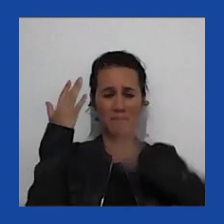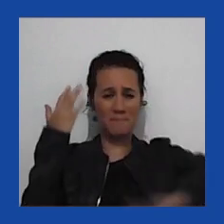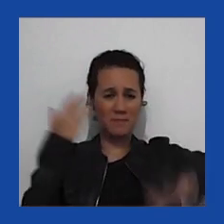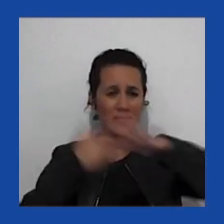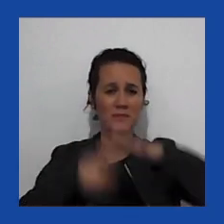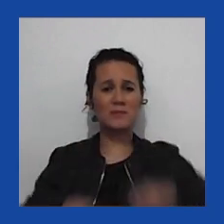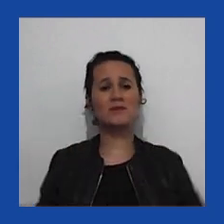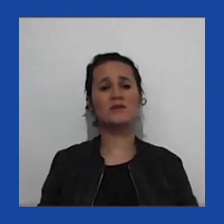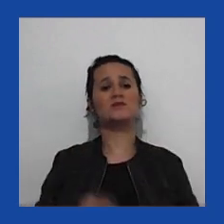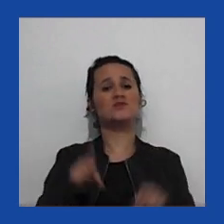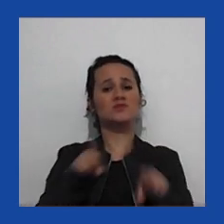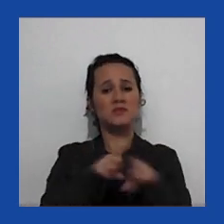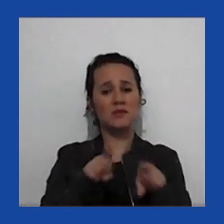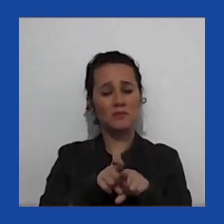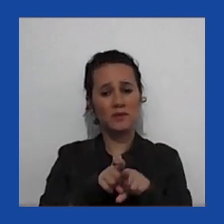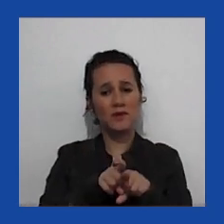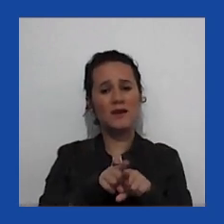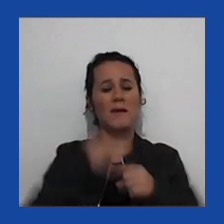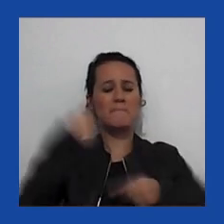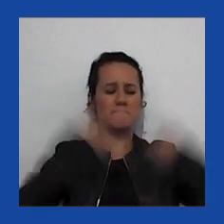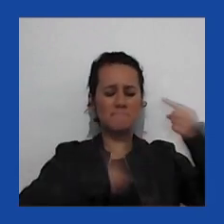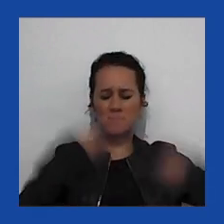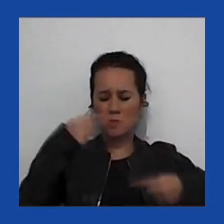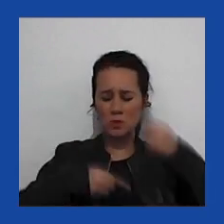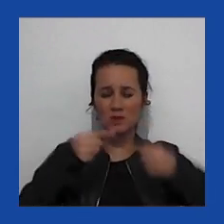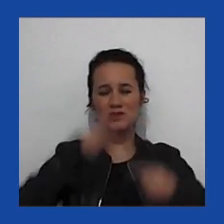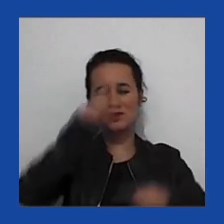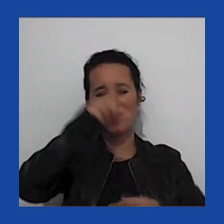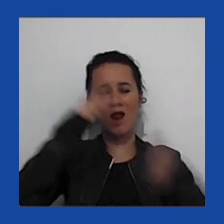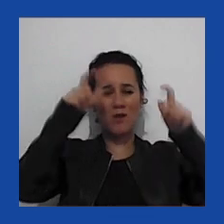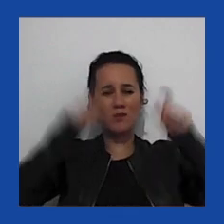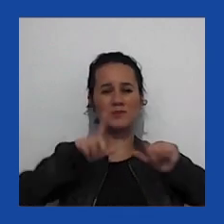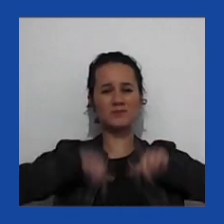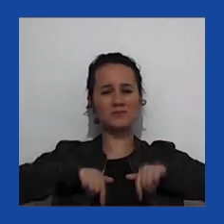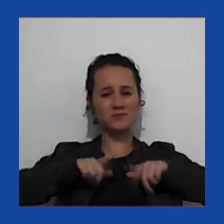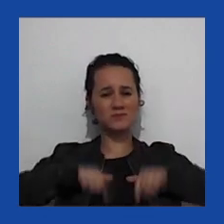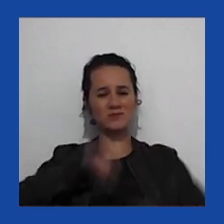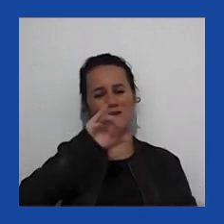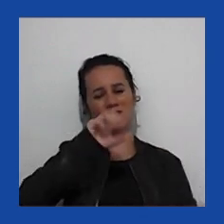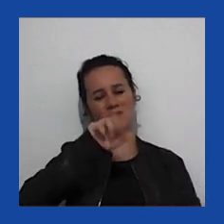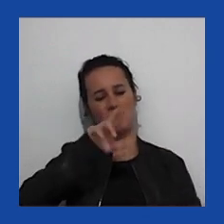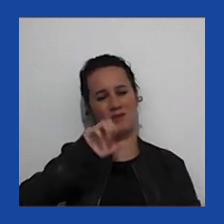na área da política com Israel, críticas